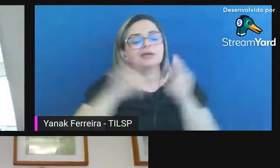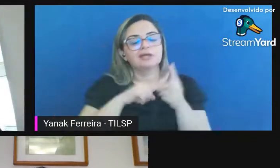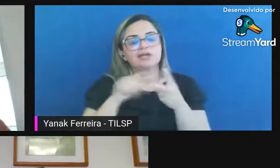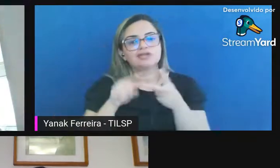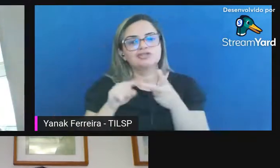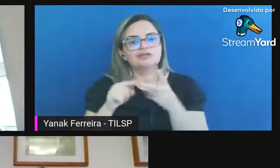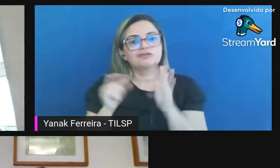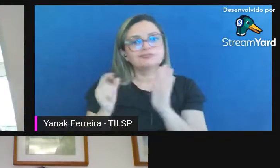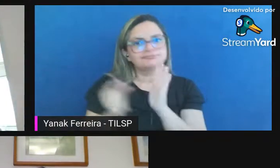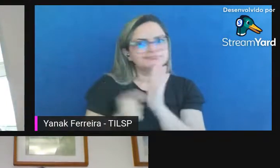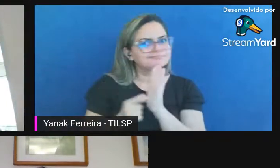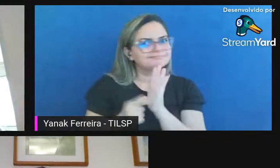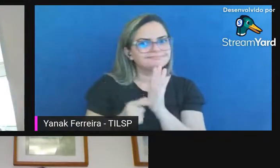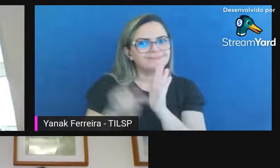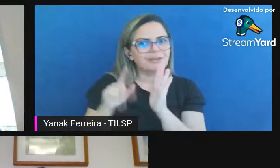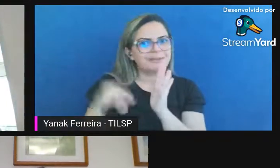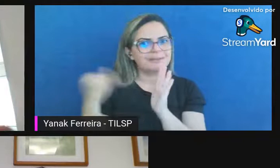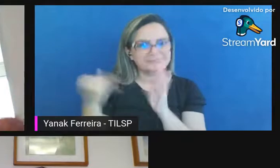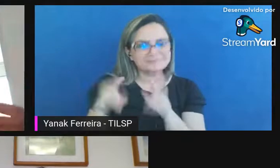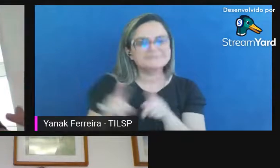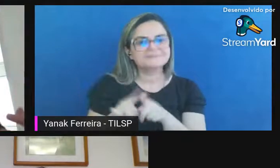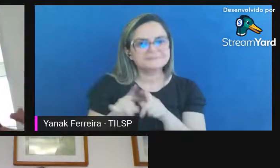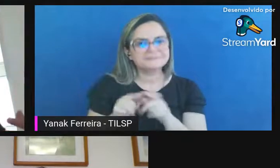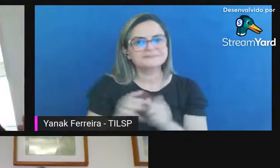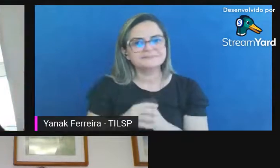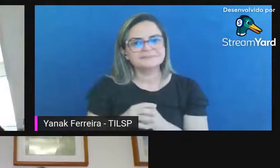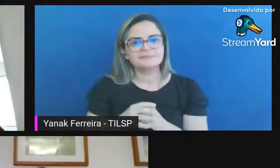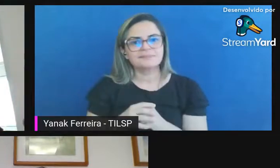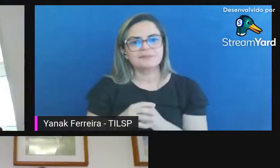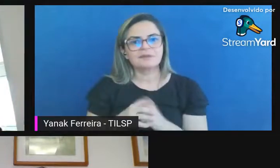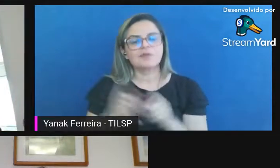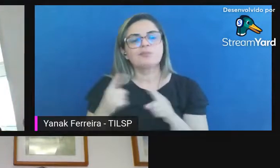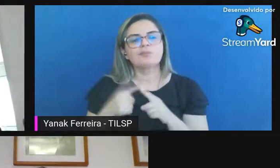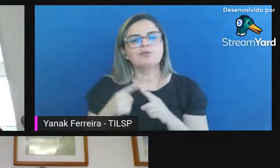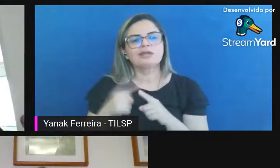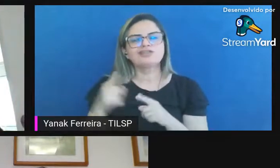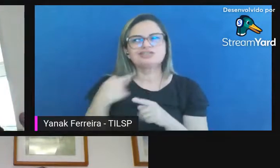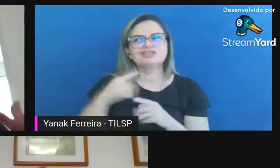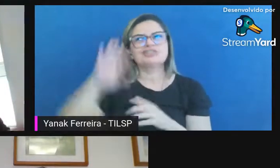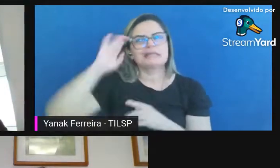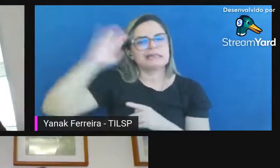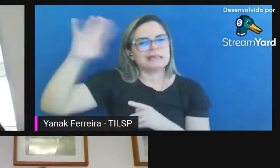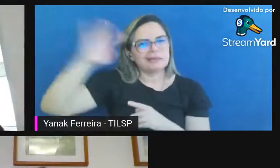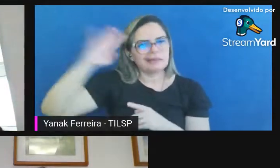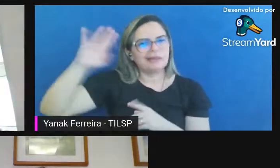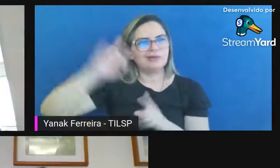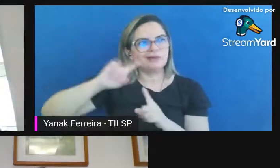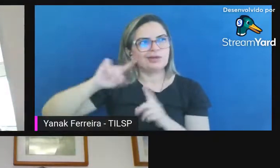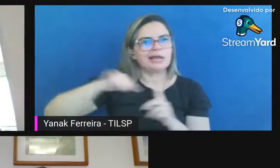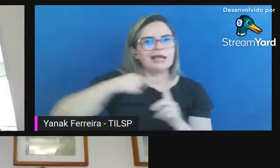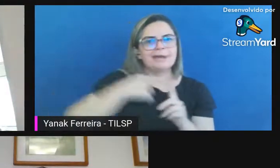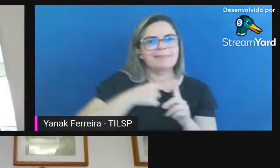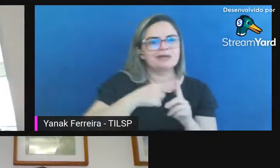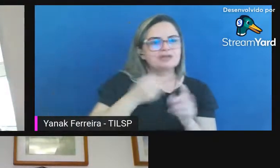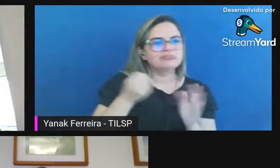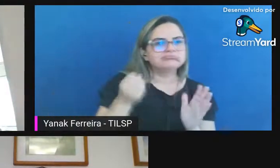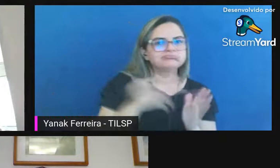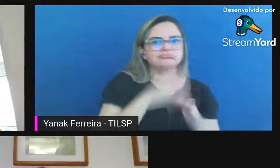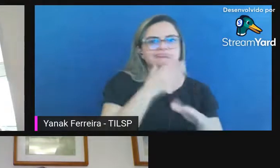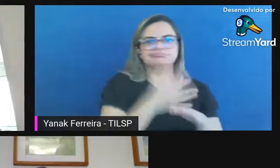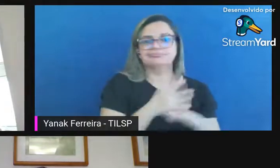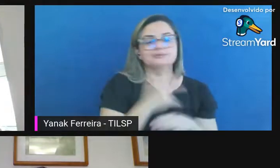isso é mais importante também porque além da gente ter a teoria às vezes a gente não tinha a implementação de software